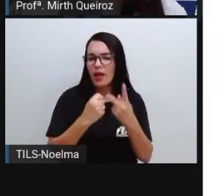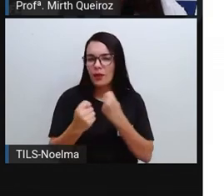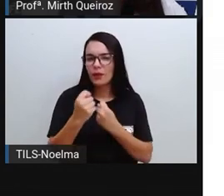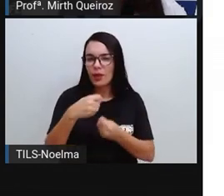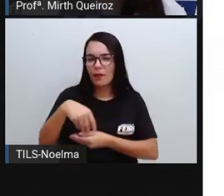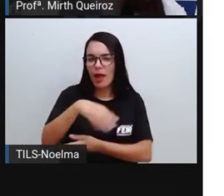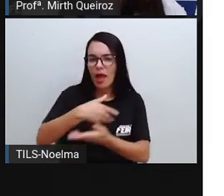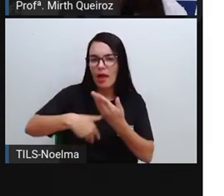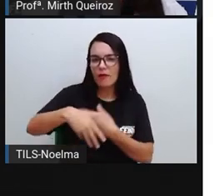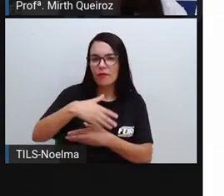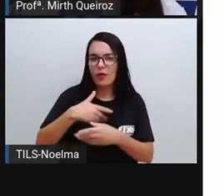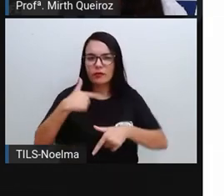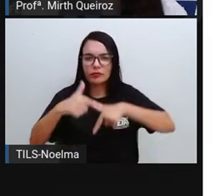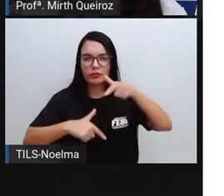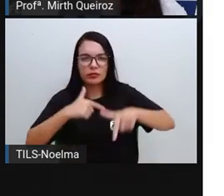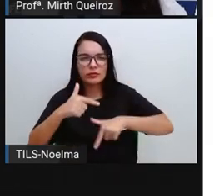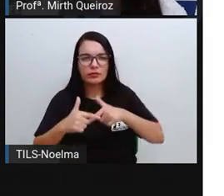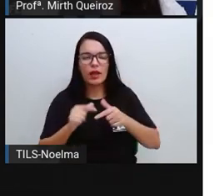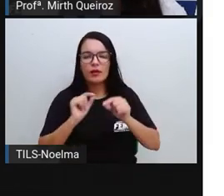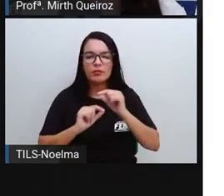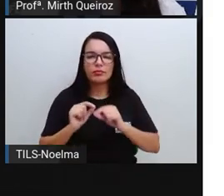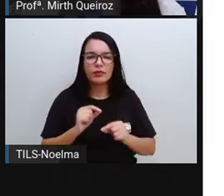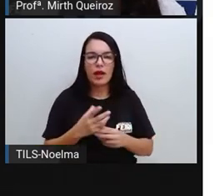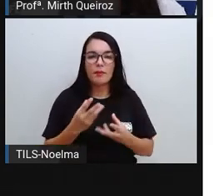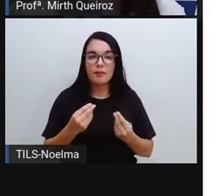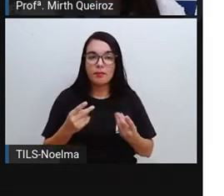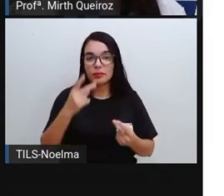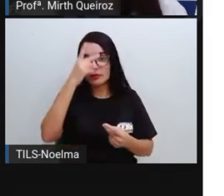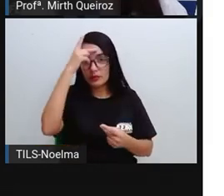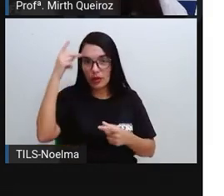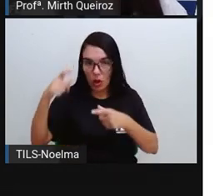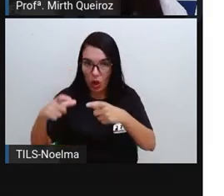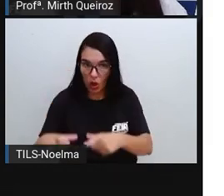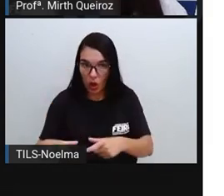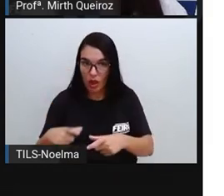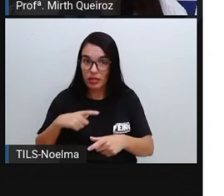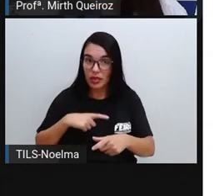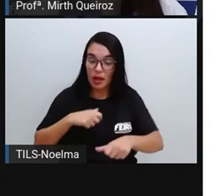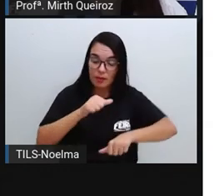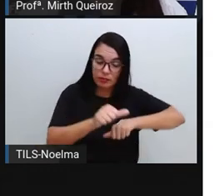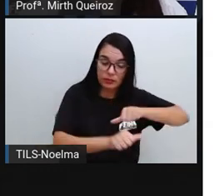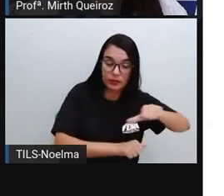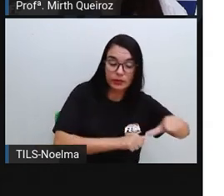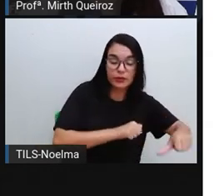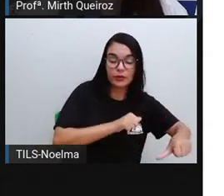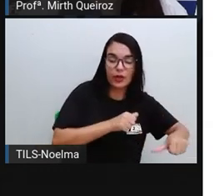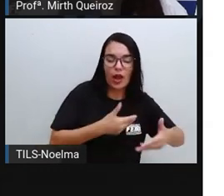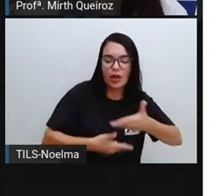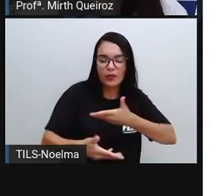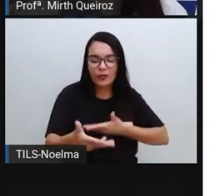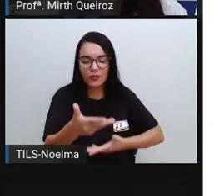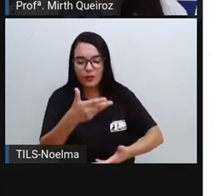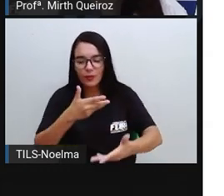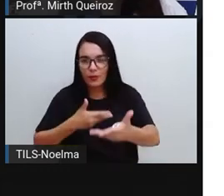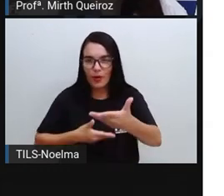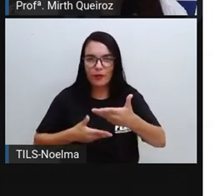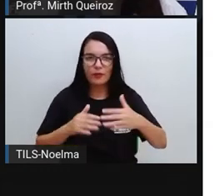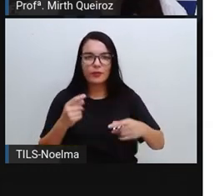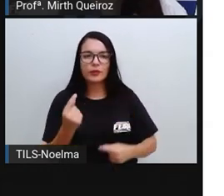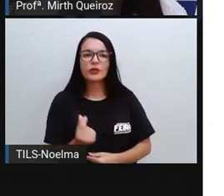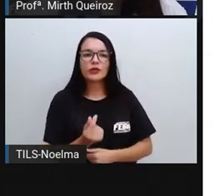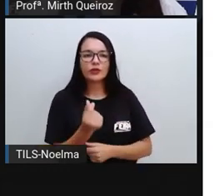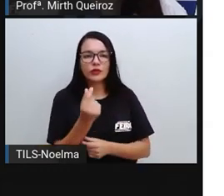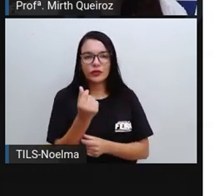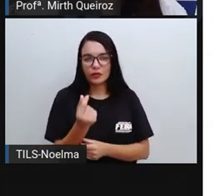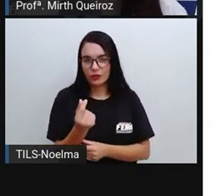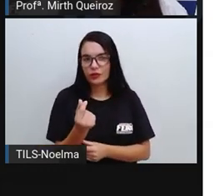envolve as atividades desenvolvidas por trabalhadores em um local, que geram a produção e movimentam aí,